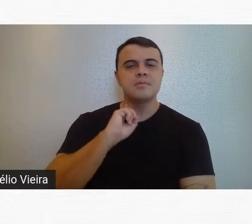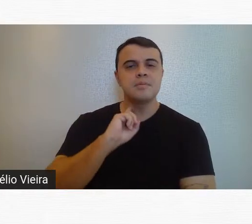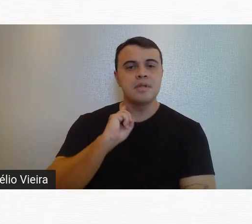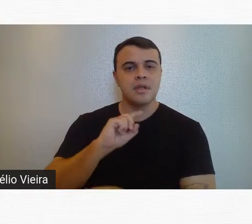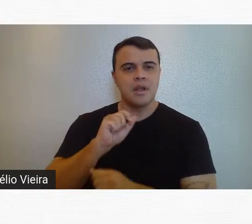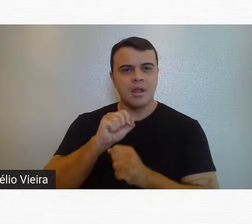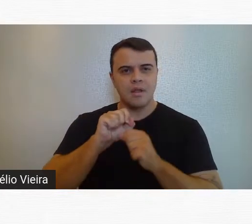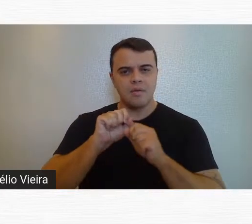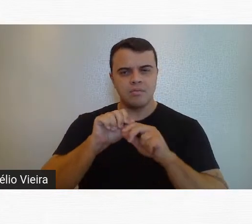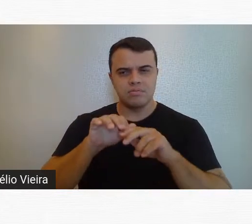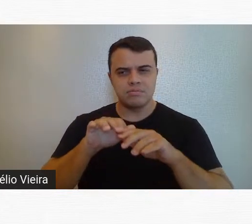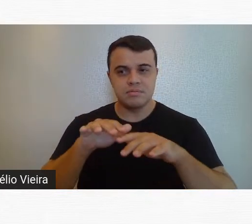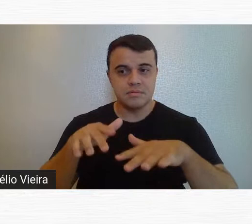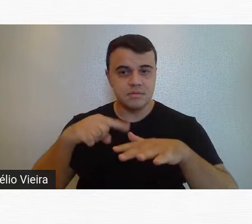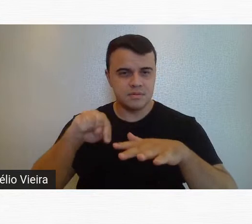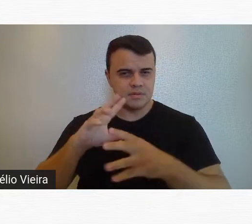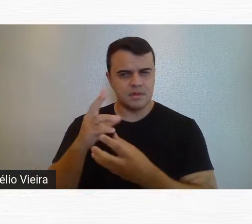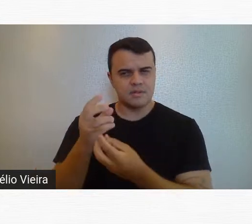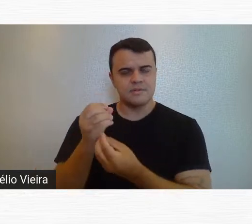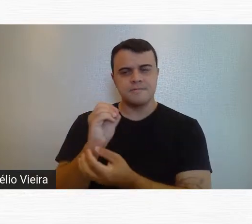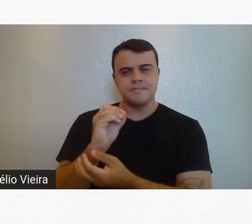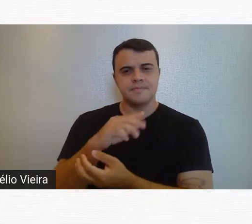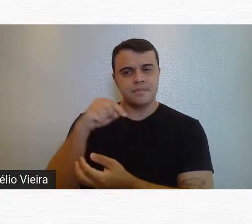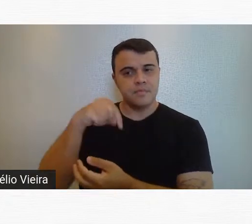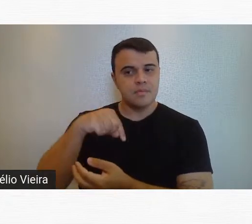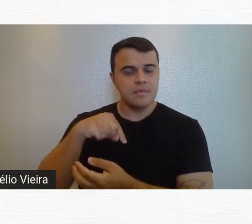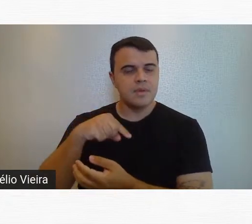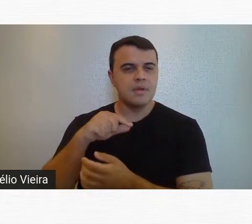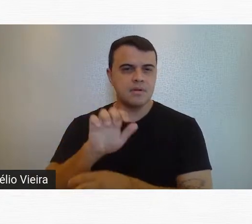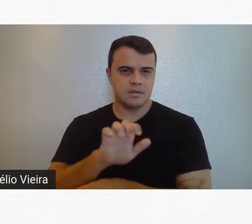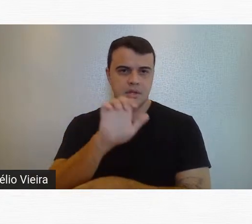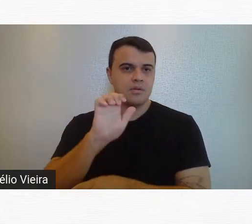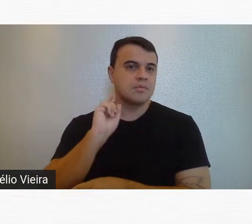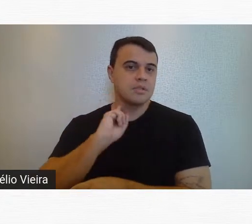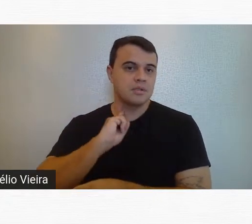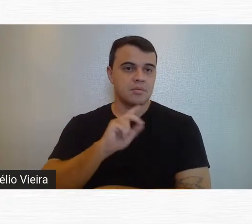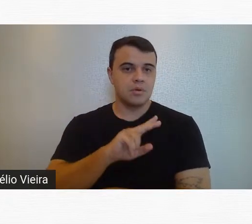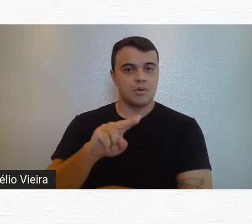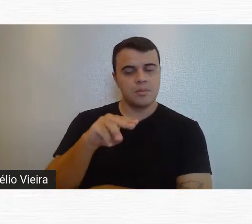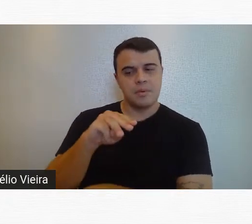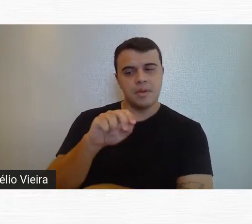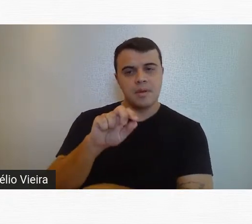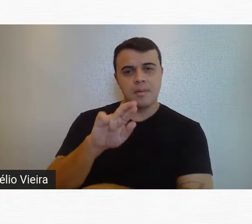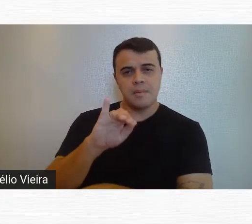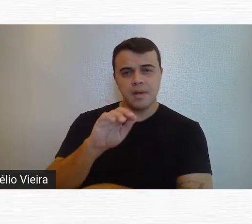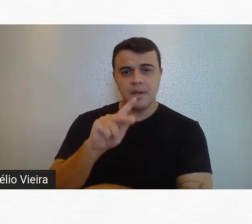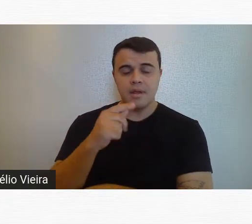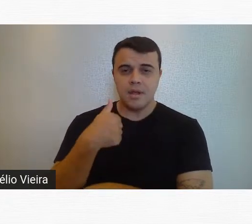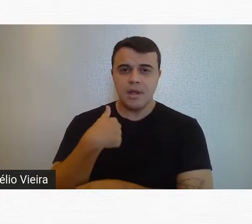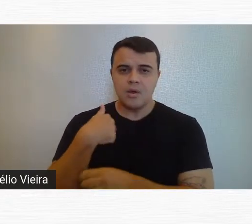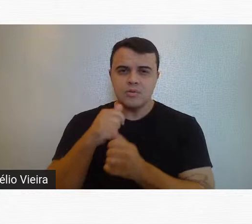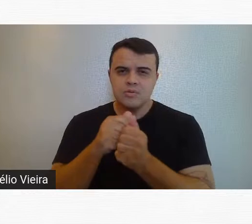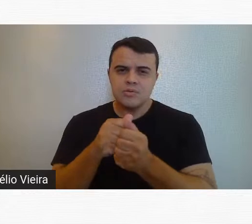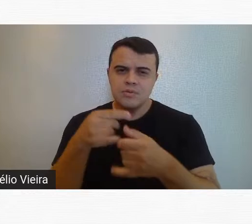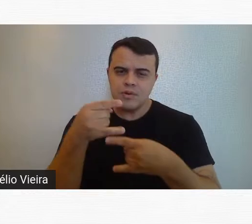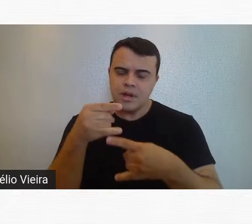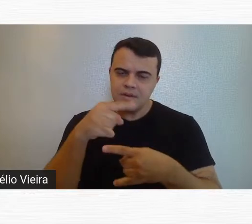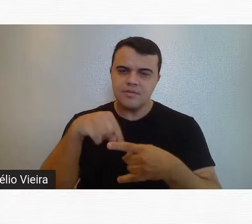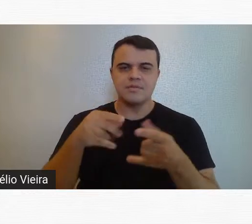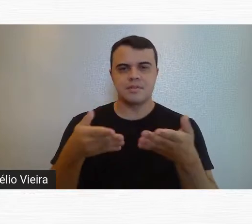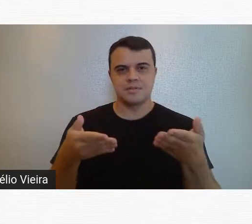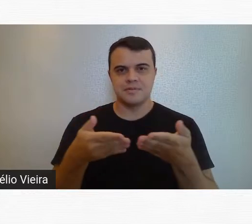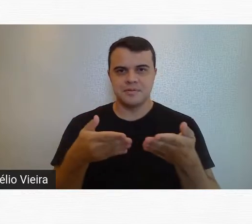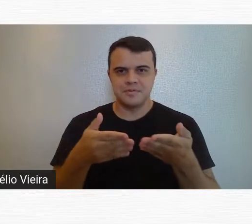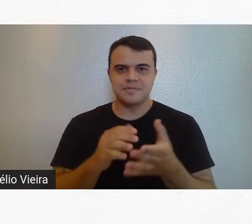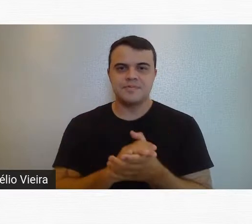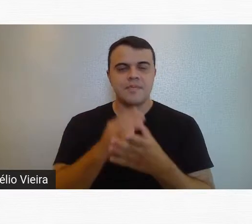Influência e Reverberações da Arte Moderna em Minas Gerais. Meu nome é Marinha Luíza e vou acompanhar o evento de hoje com todos vocês.